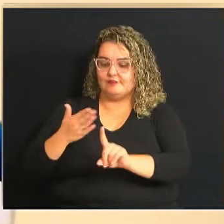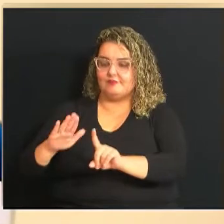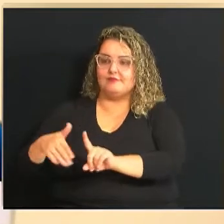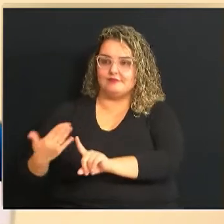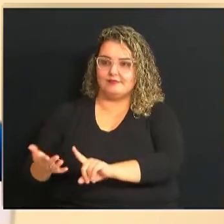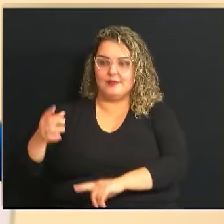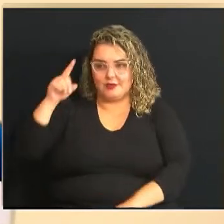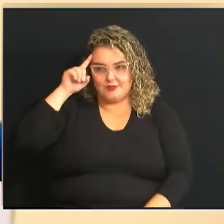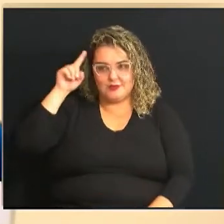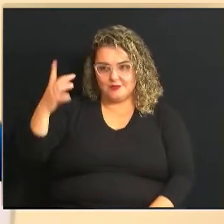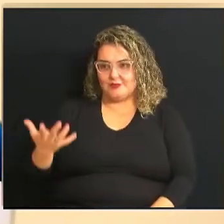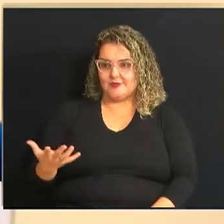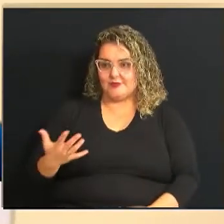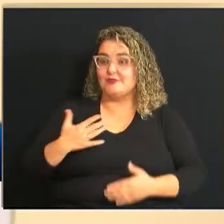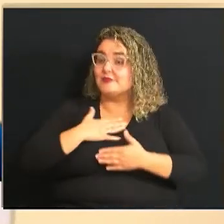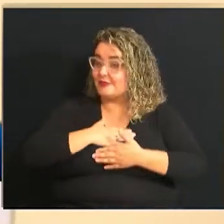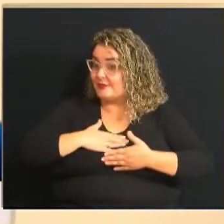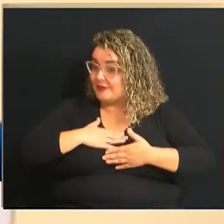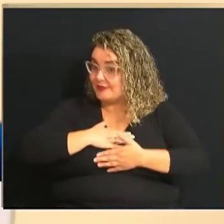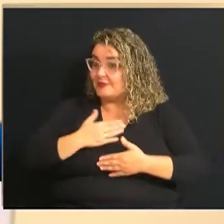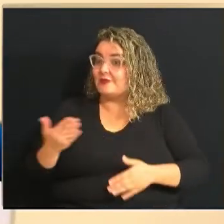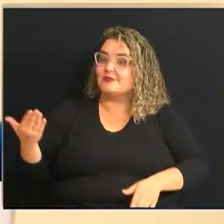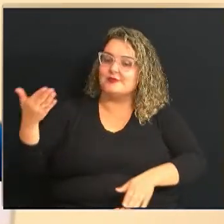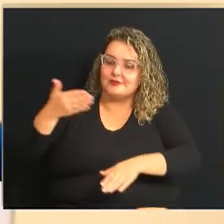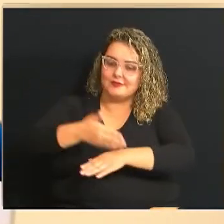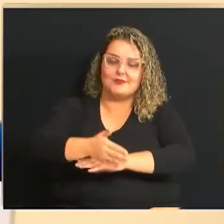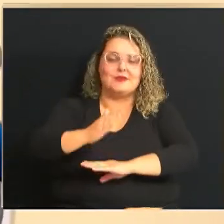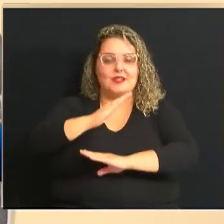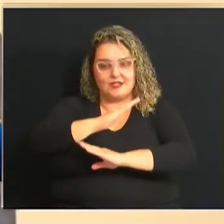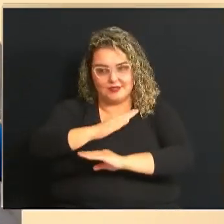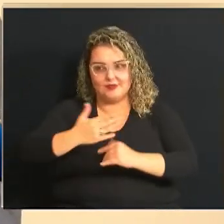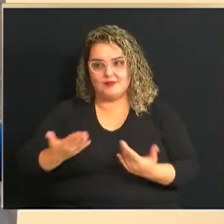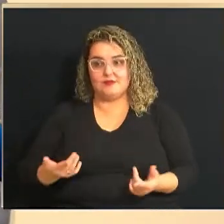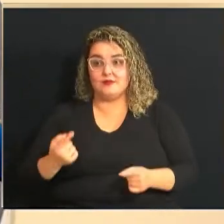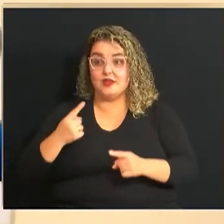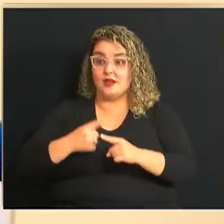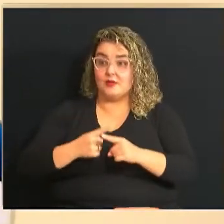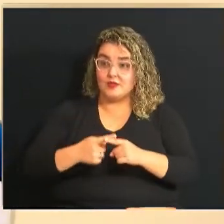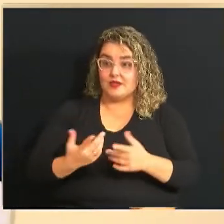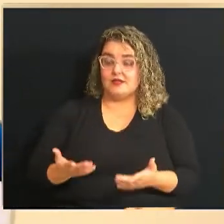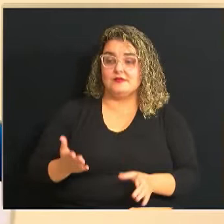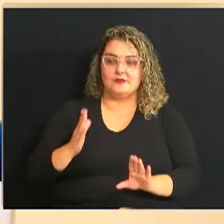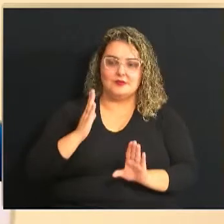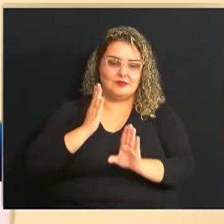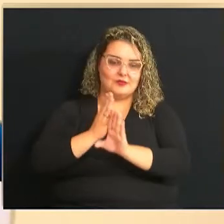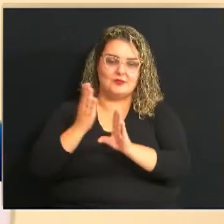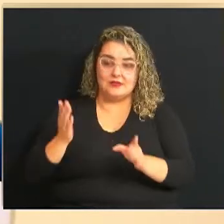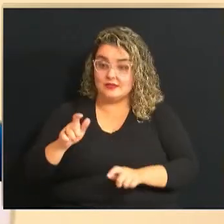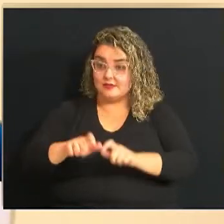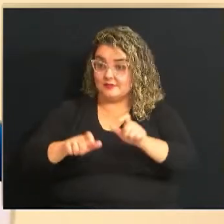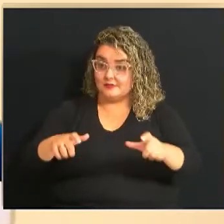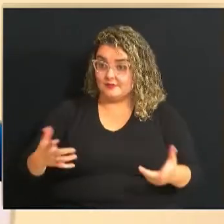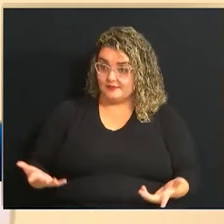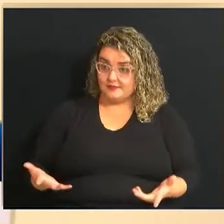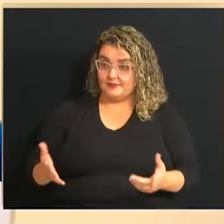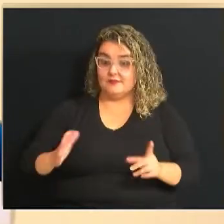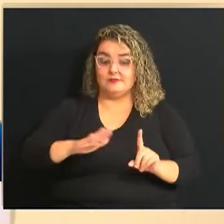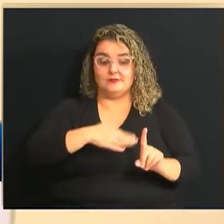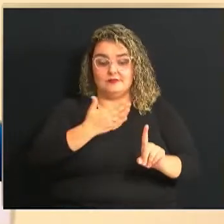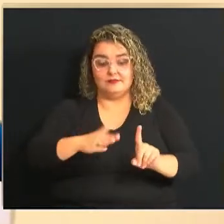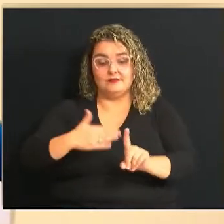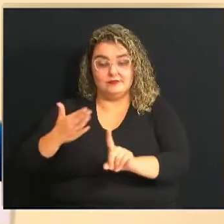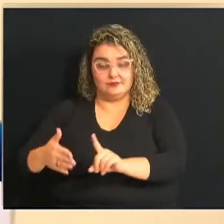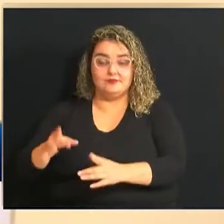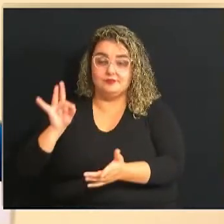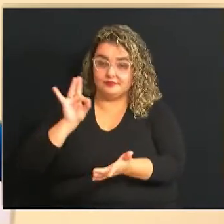homenagens são os dias que eu mais gosto de vir à Câmara, porque a gente encontra pessoas,